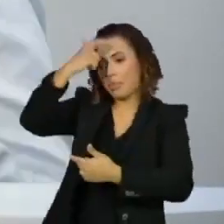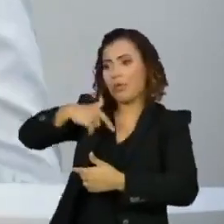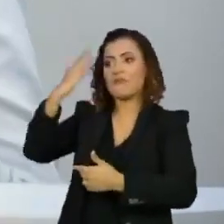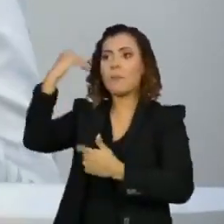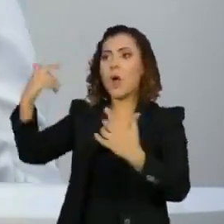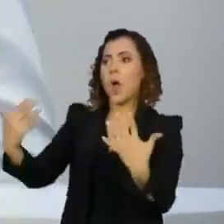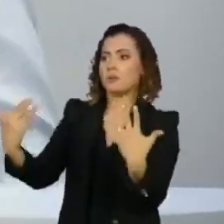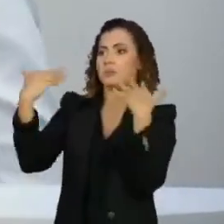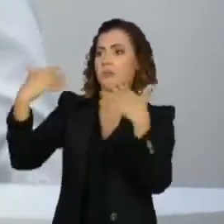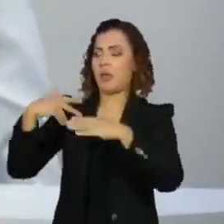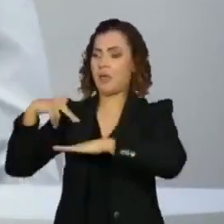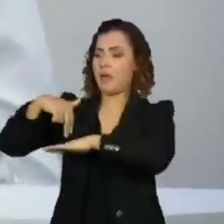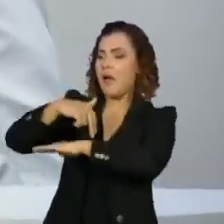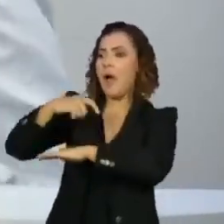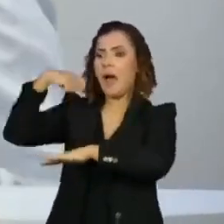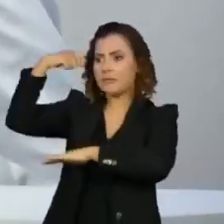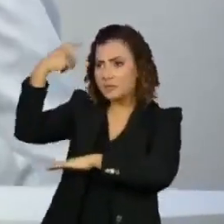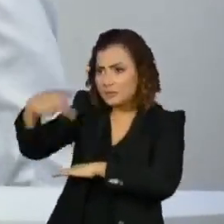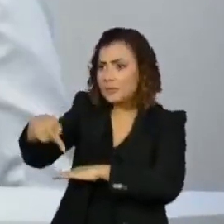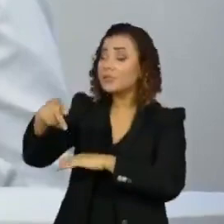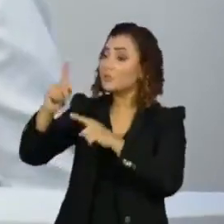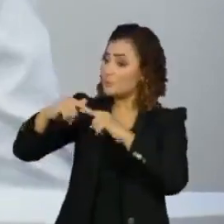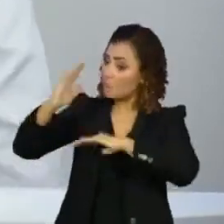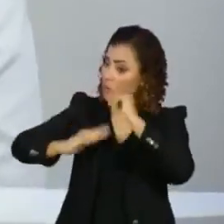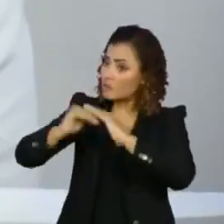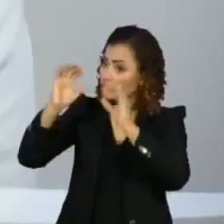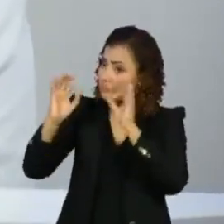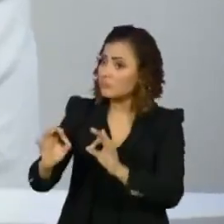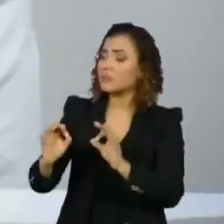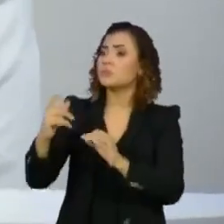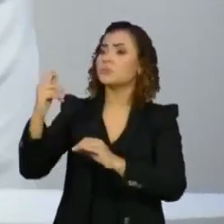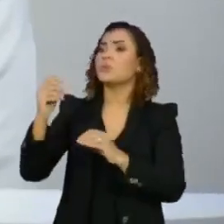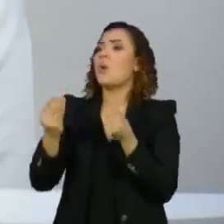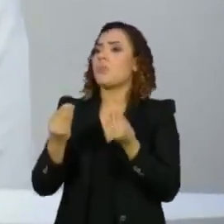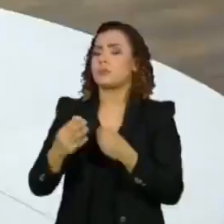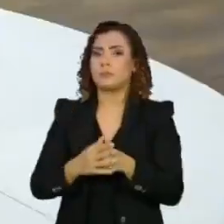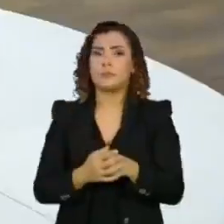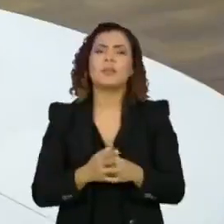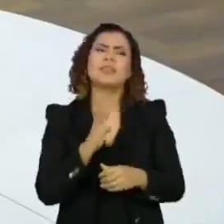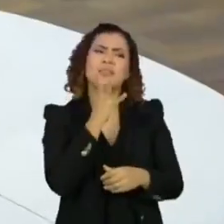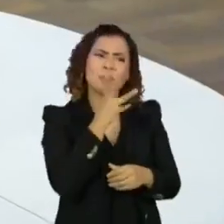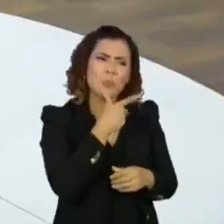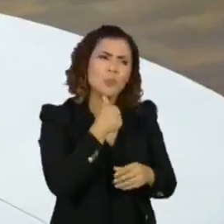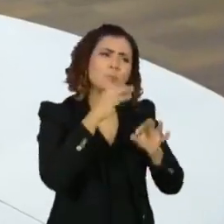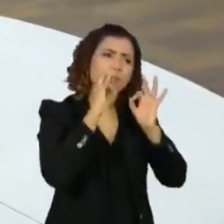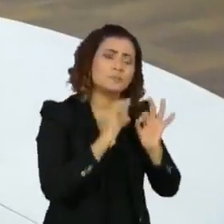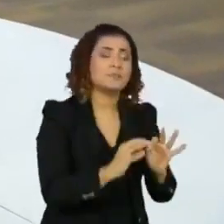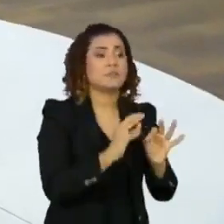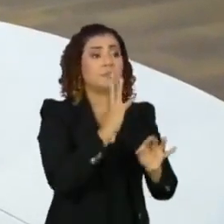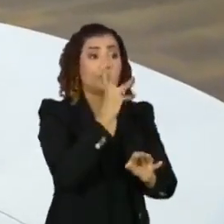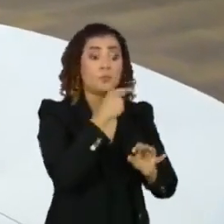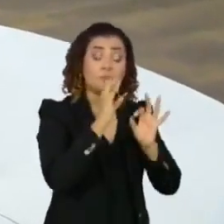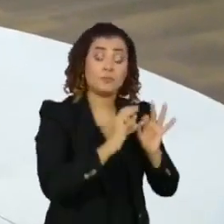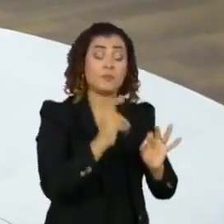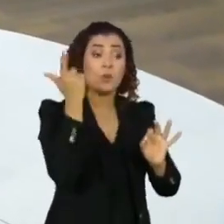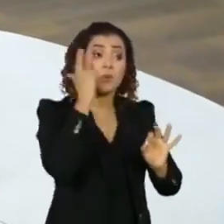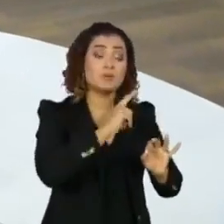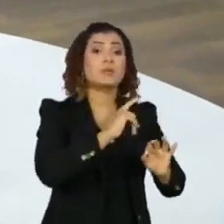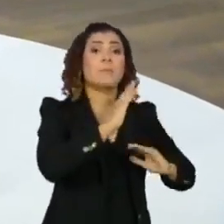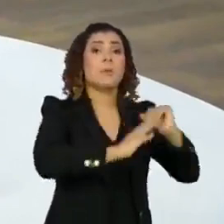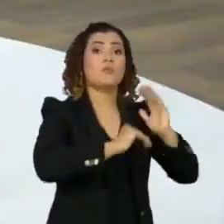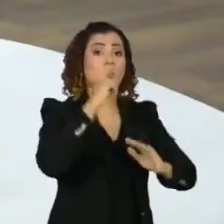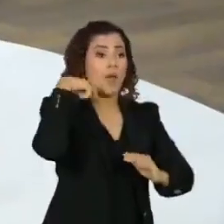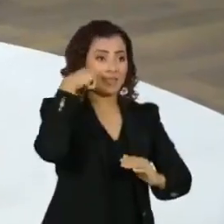atriz? Que aquela era a sua profissão, que aquilo seria a sua carreira? Nossa, a Paola demorou muito para eu ter coragem para escrever assim, profissão,